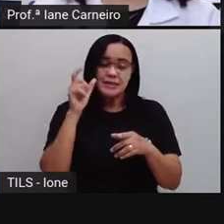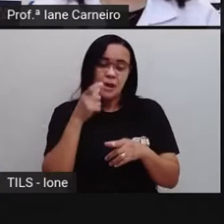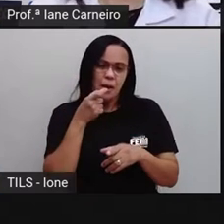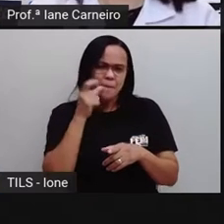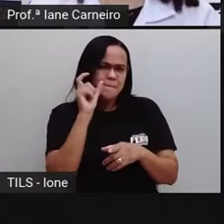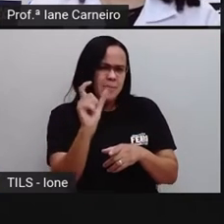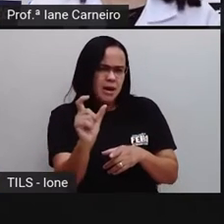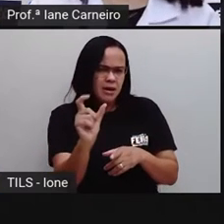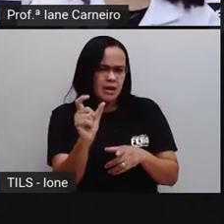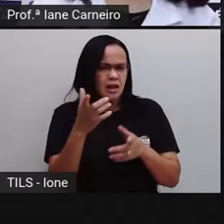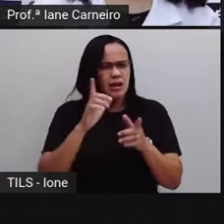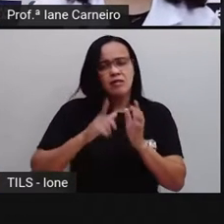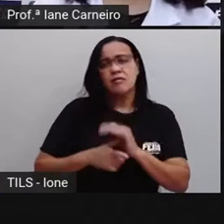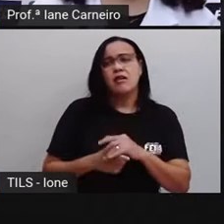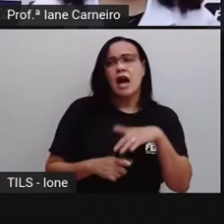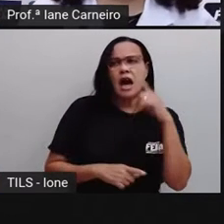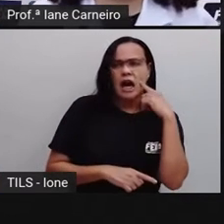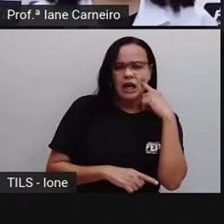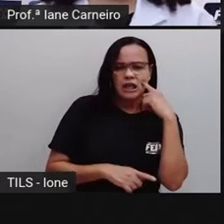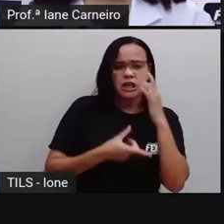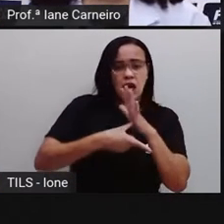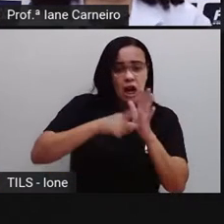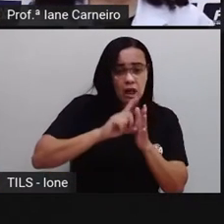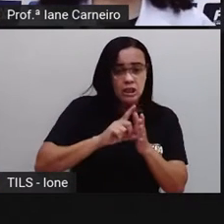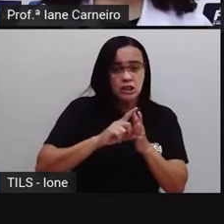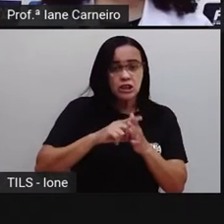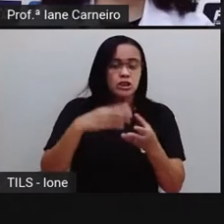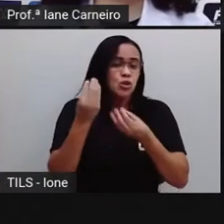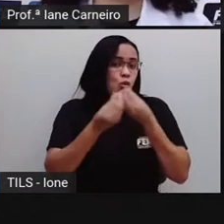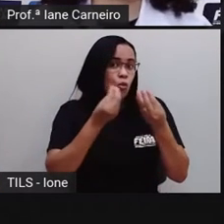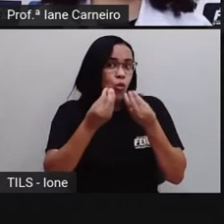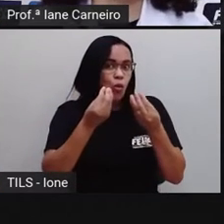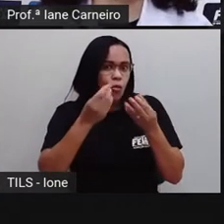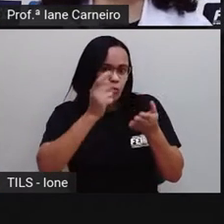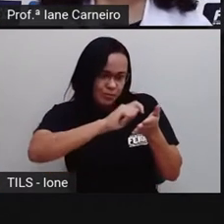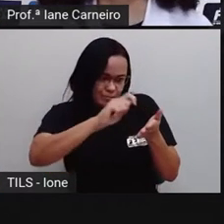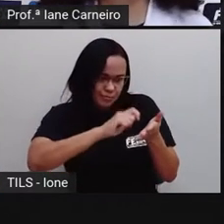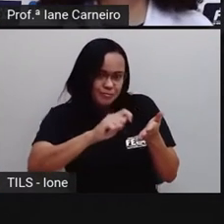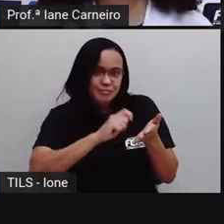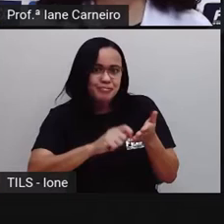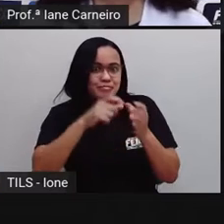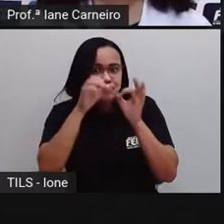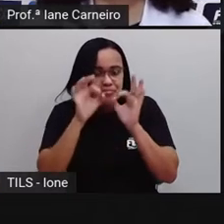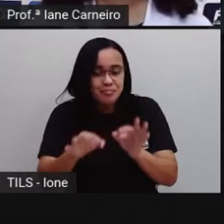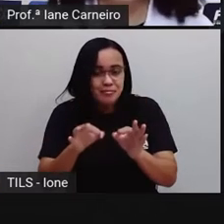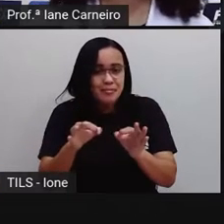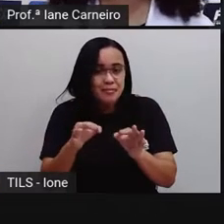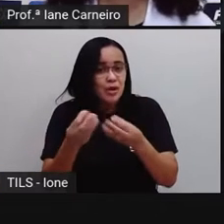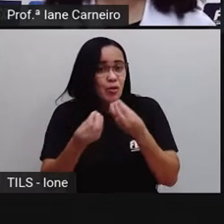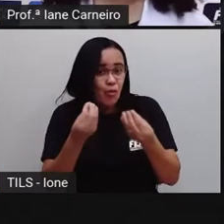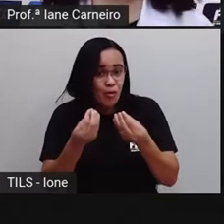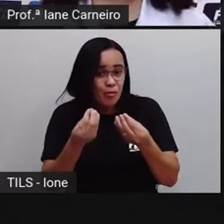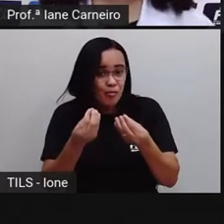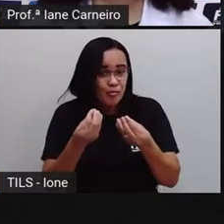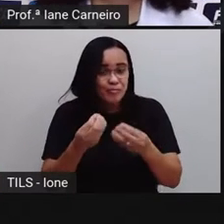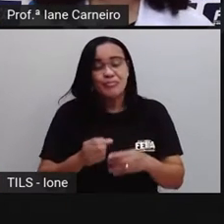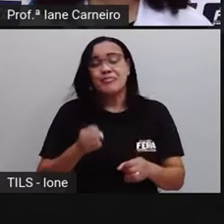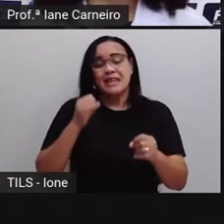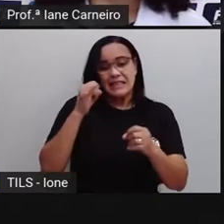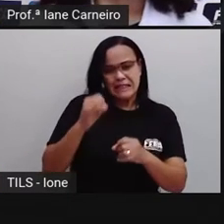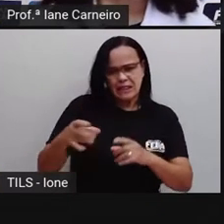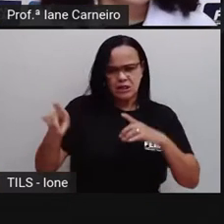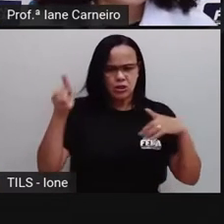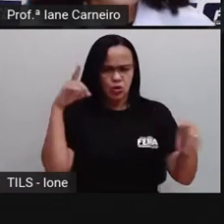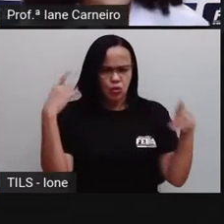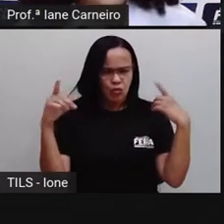sobre a escrita deles, tá bom? E aí se caso você tiver alguma dúvida com alguma palavra, a Pró também vai te